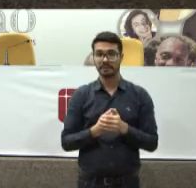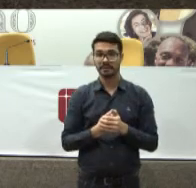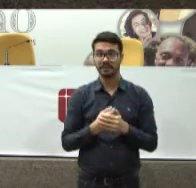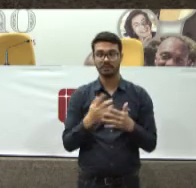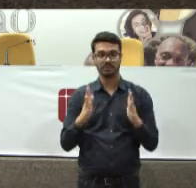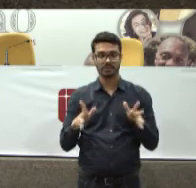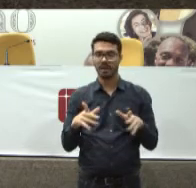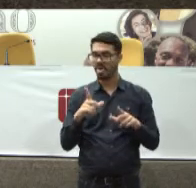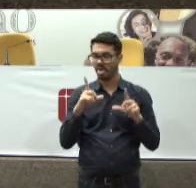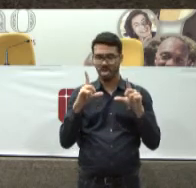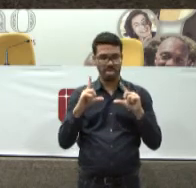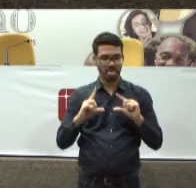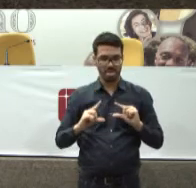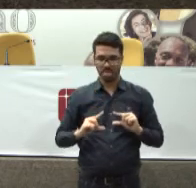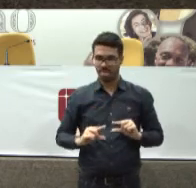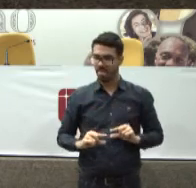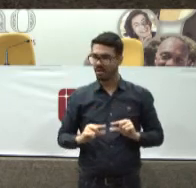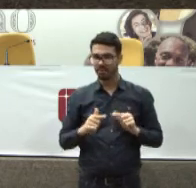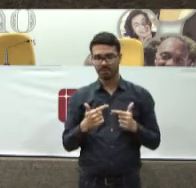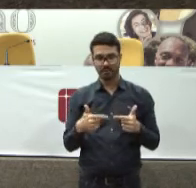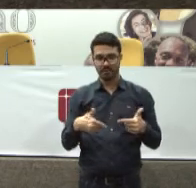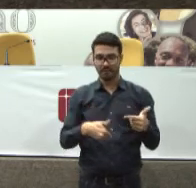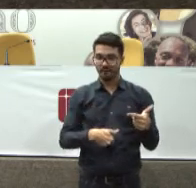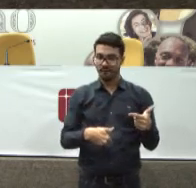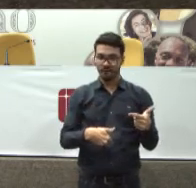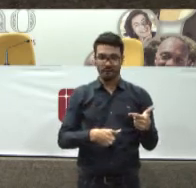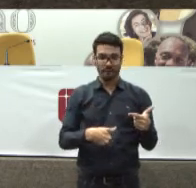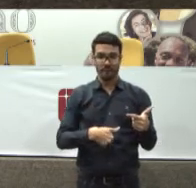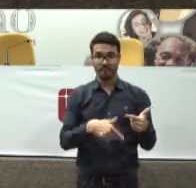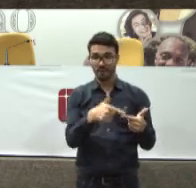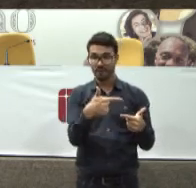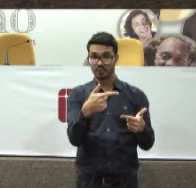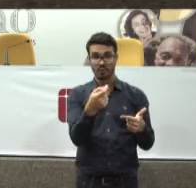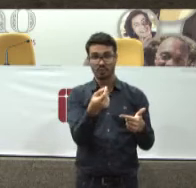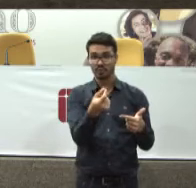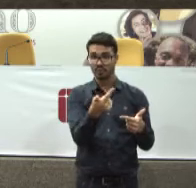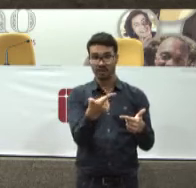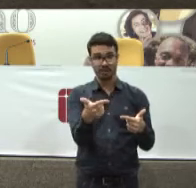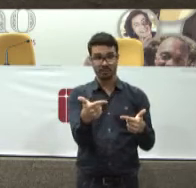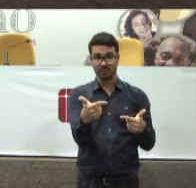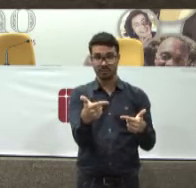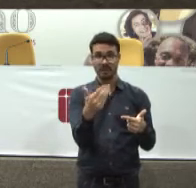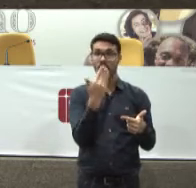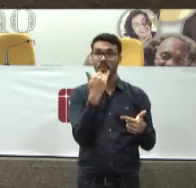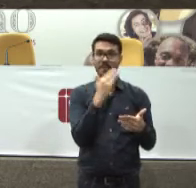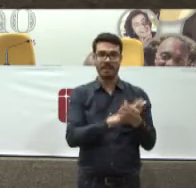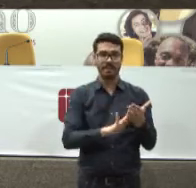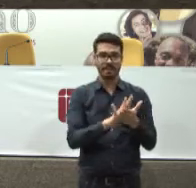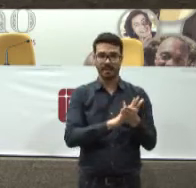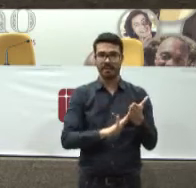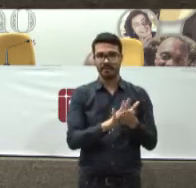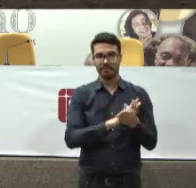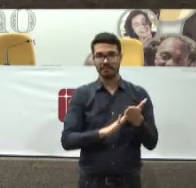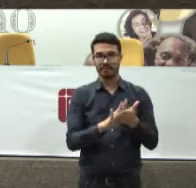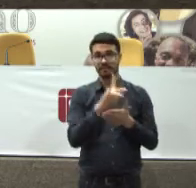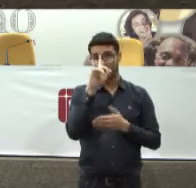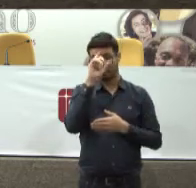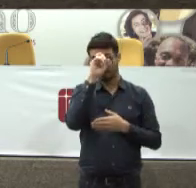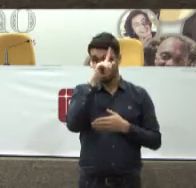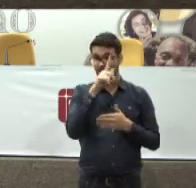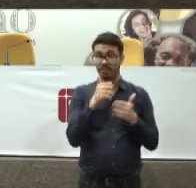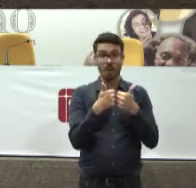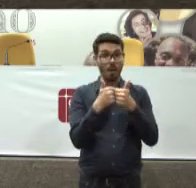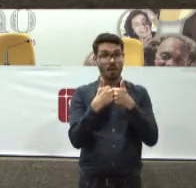está desanimada Está com fome Normalmente são pessoas Que não tem condição De pagar um lanche Dificilmente consegue pagar O